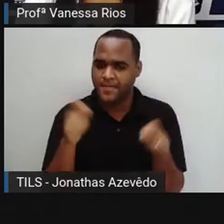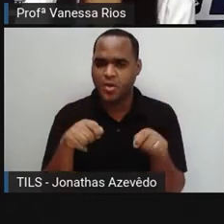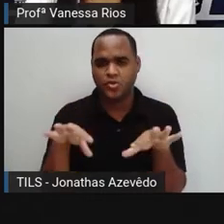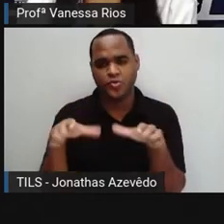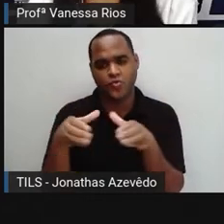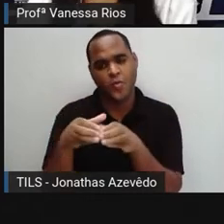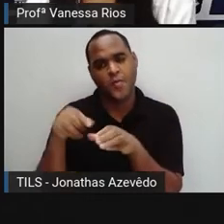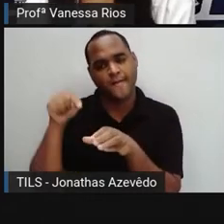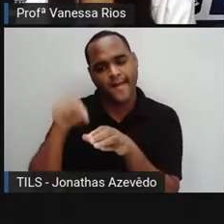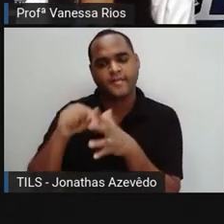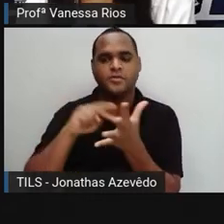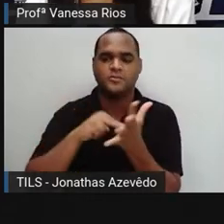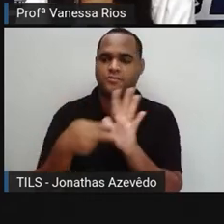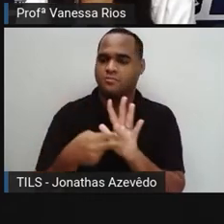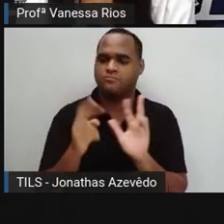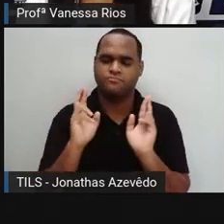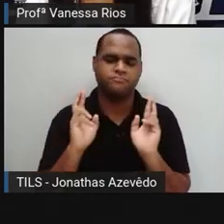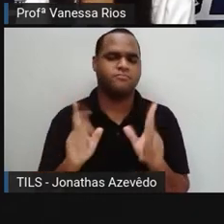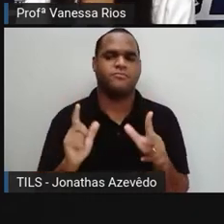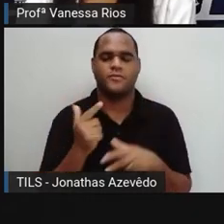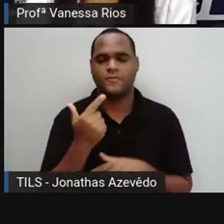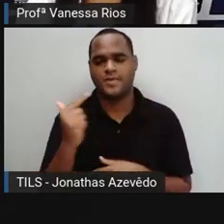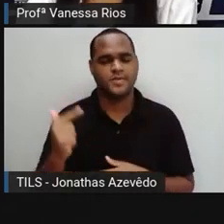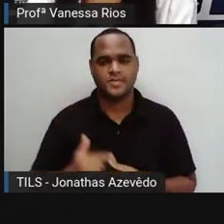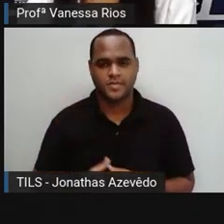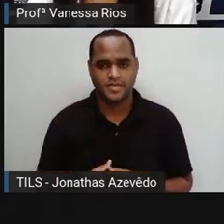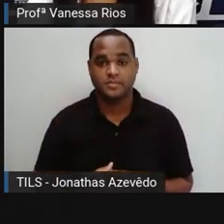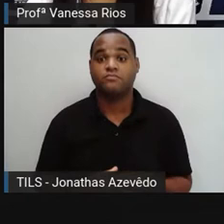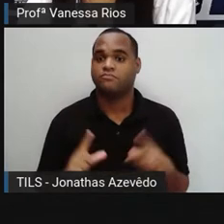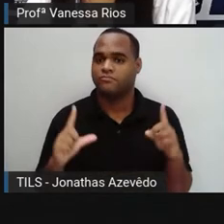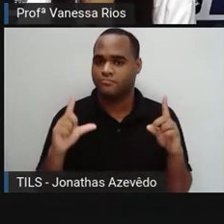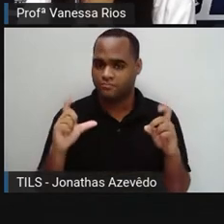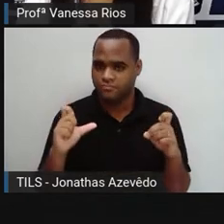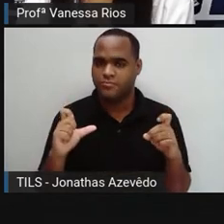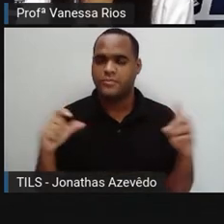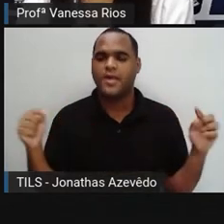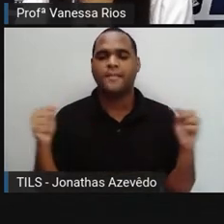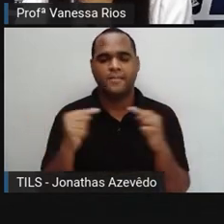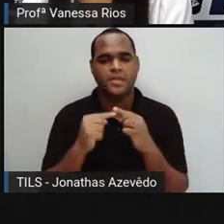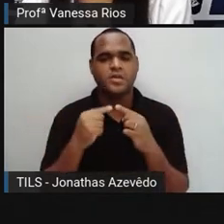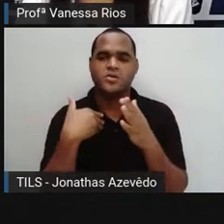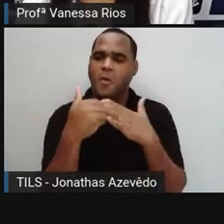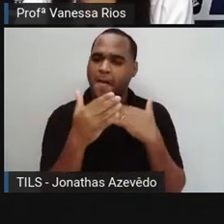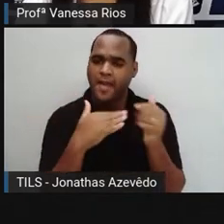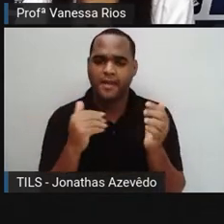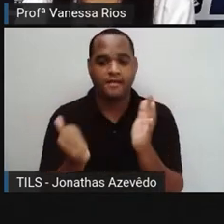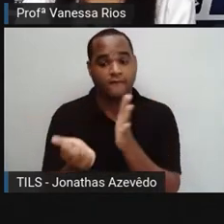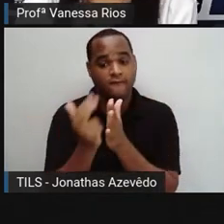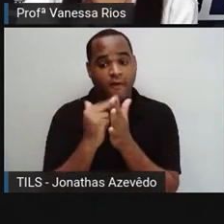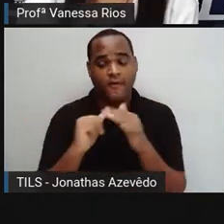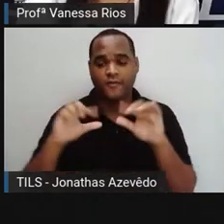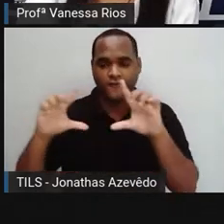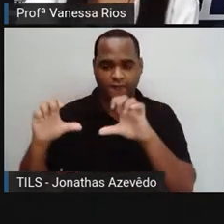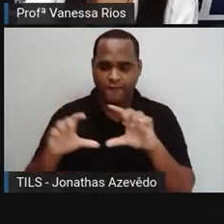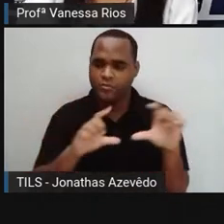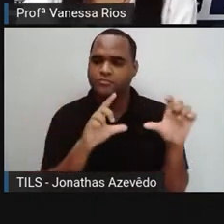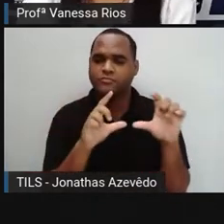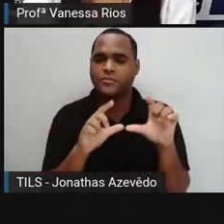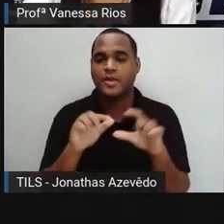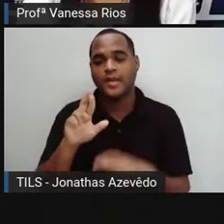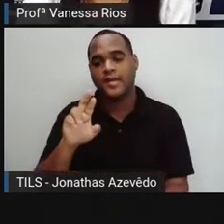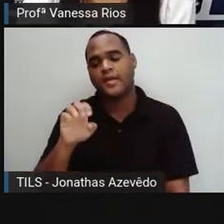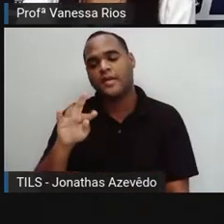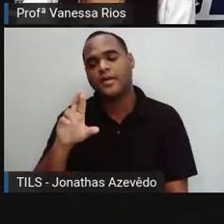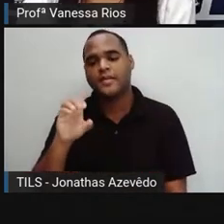mesmo significado. A fotografia registra qualquer tipo de imagem, enquanto o retrato